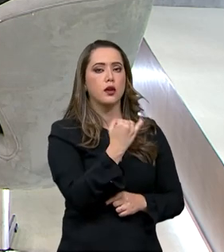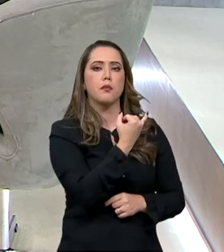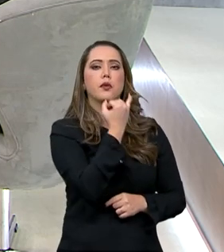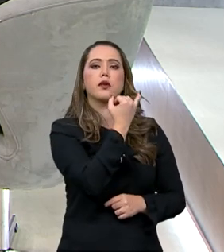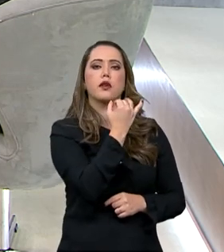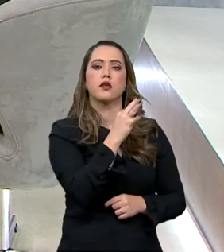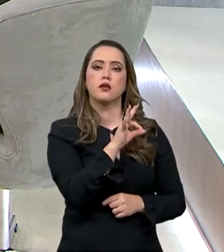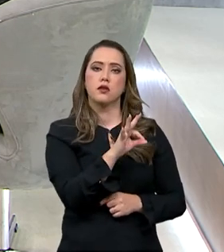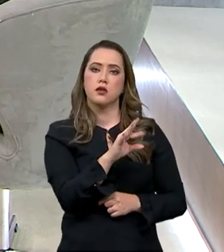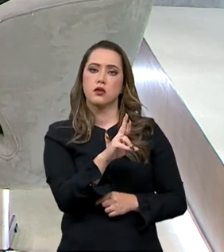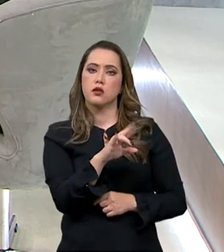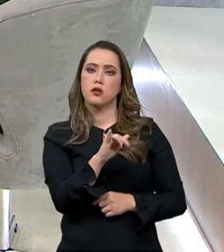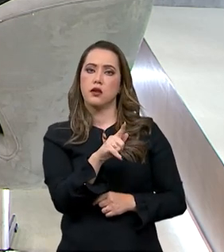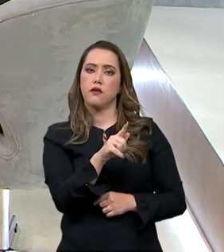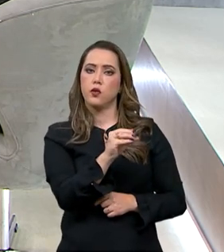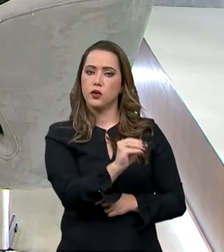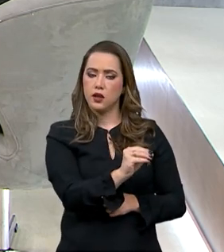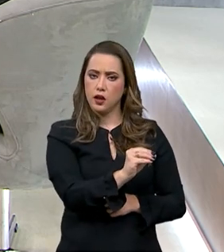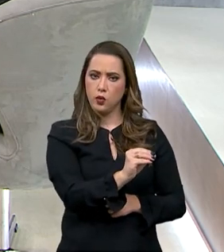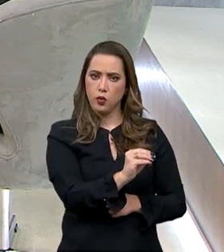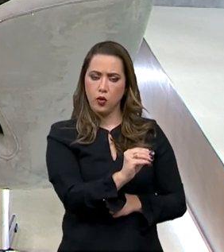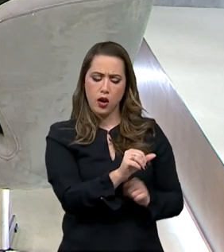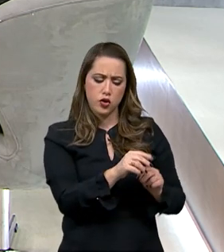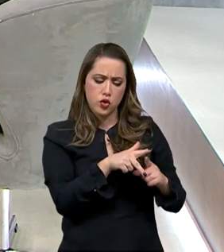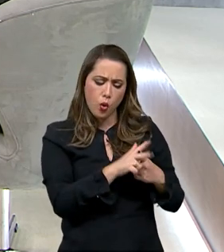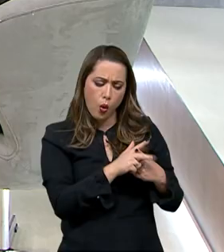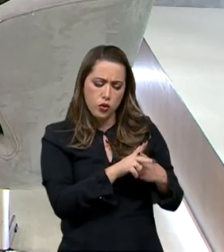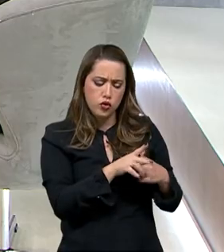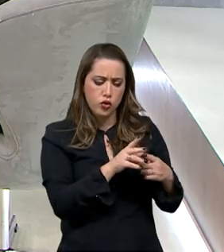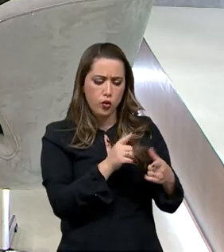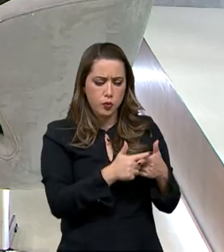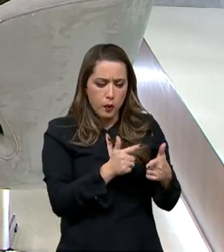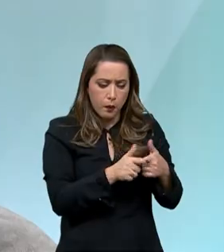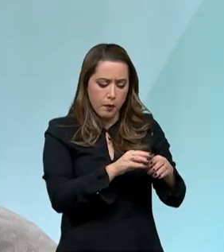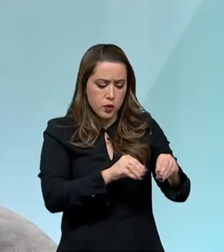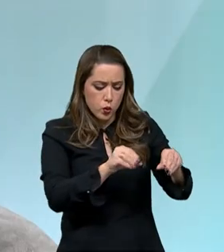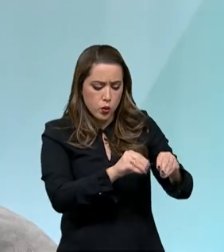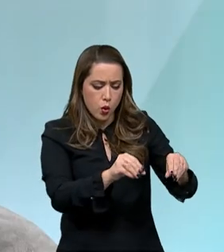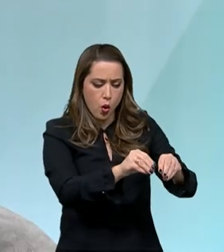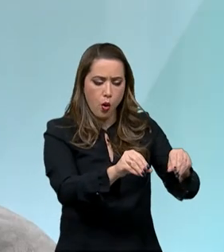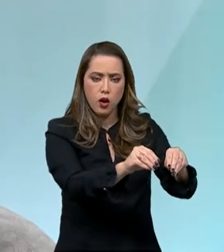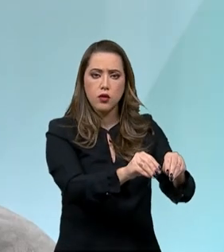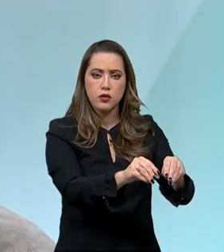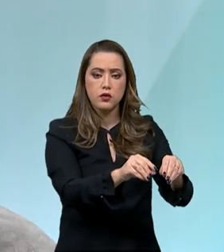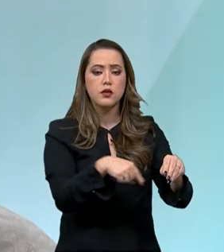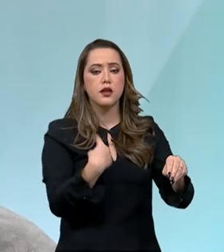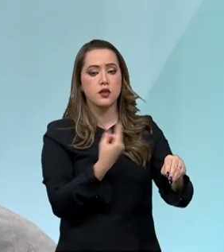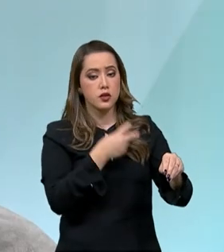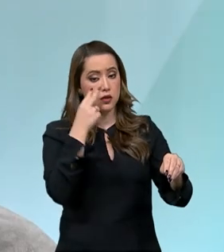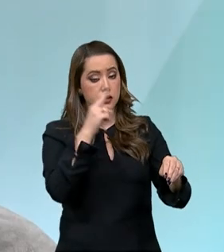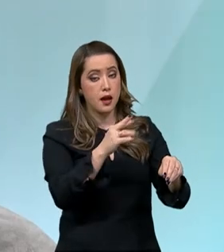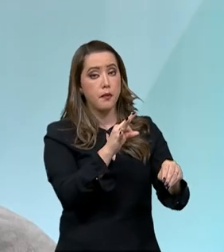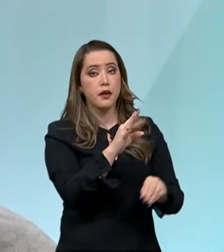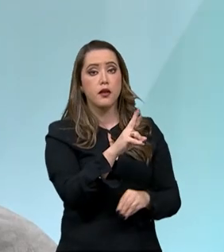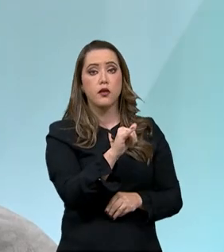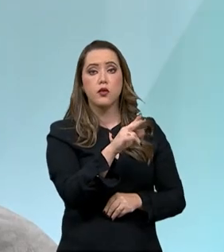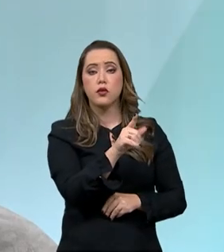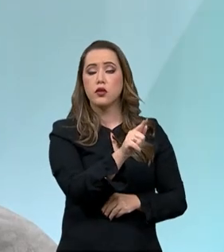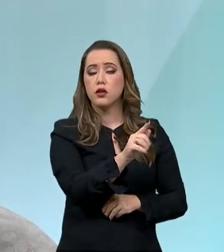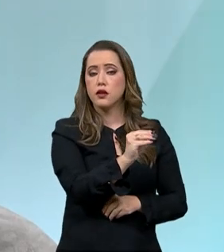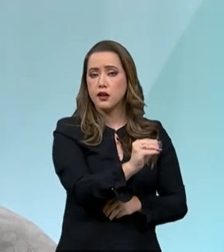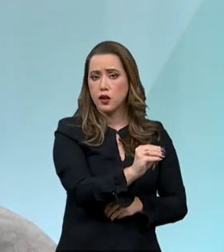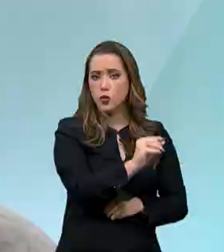correção desse solo, né? Todo o trabalho de melhoramento do trigo para diminuir a nossa